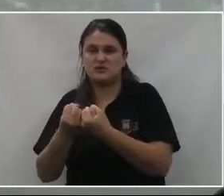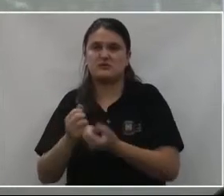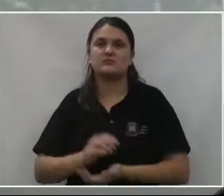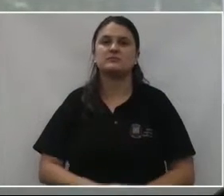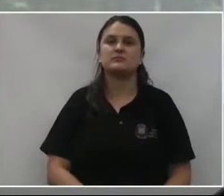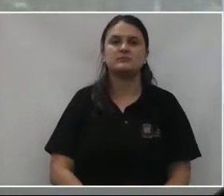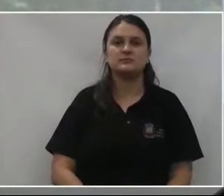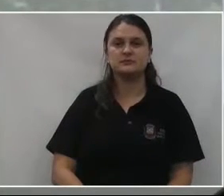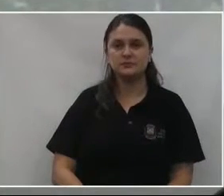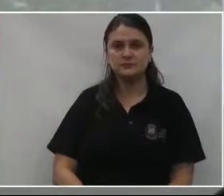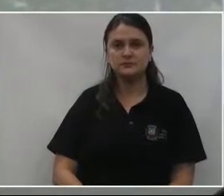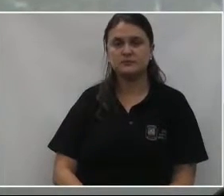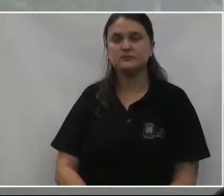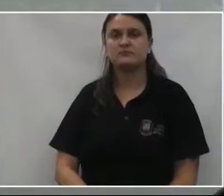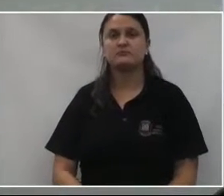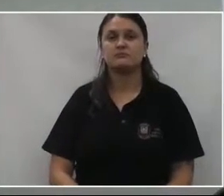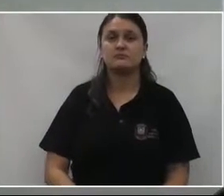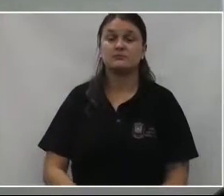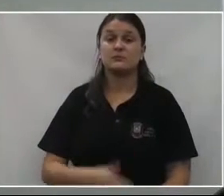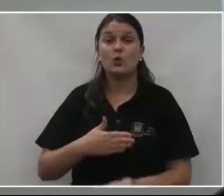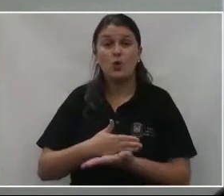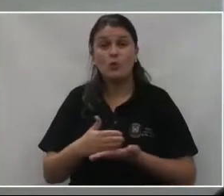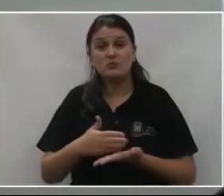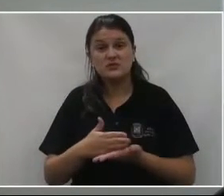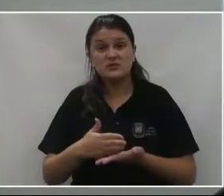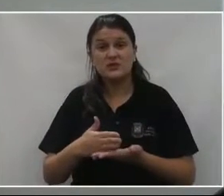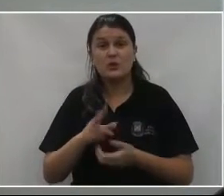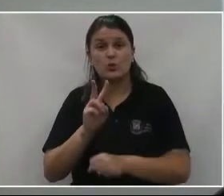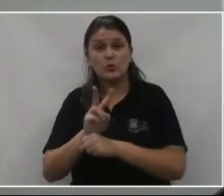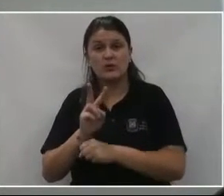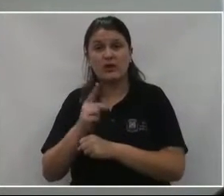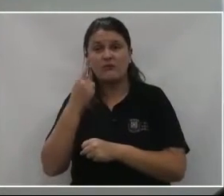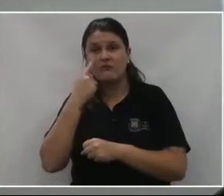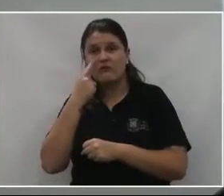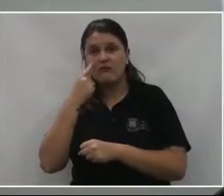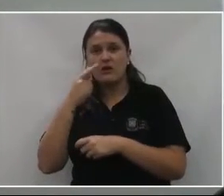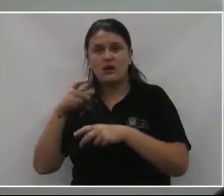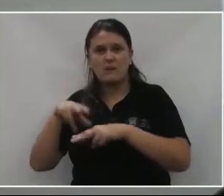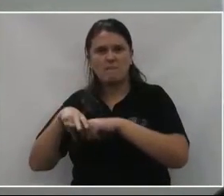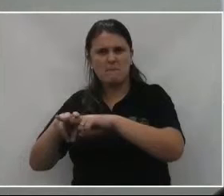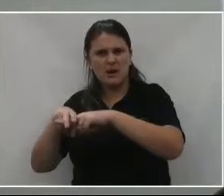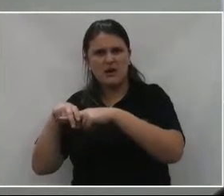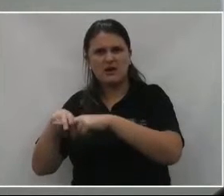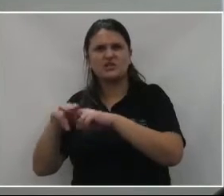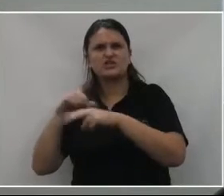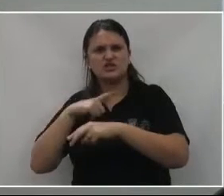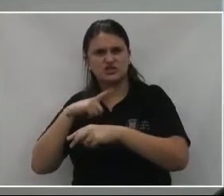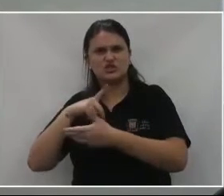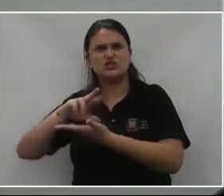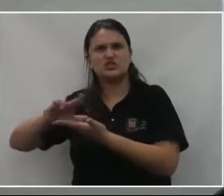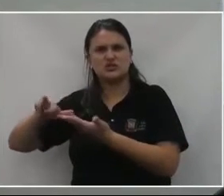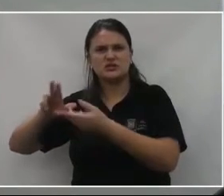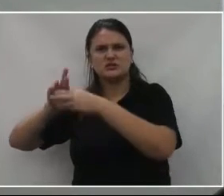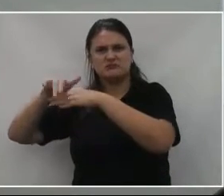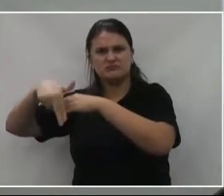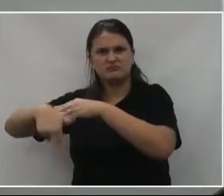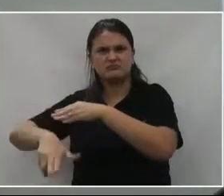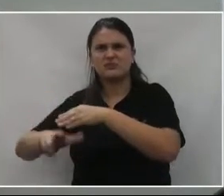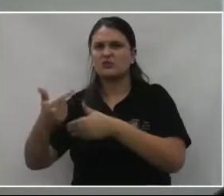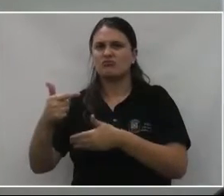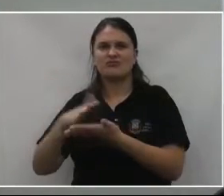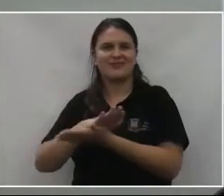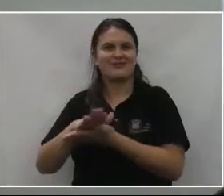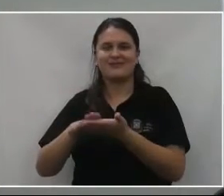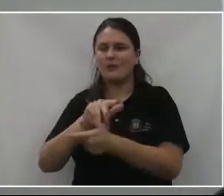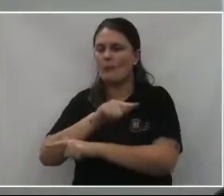lá e começar a destruir. É isso que a gente tem que começar a intervir. Aqui é o parque, tinha, a gente lembra, que tinha as balanças, tinha escorrega, não tem mais